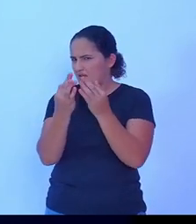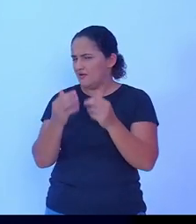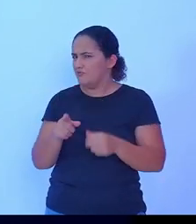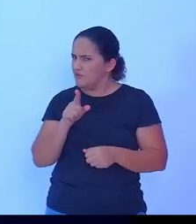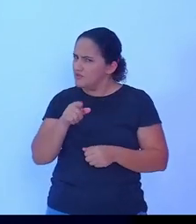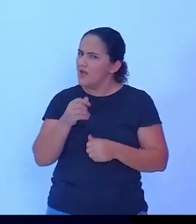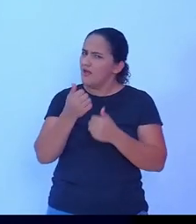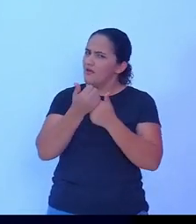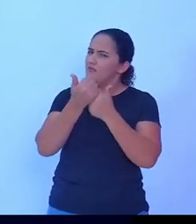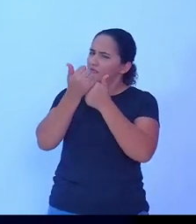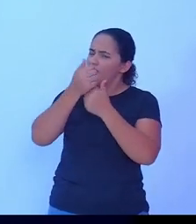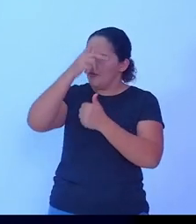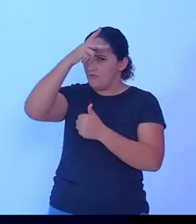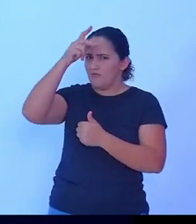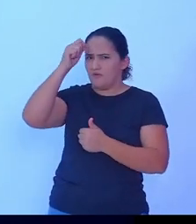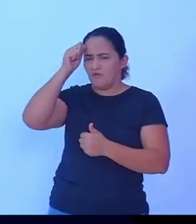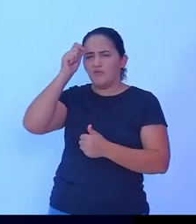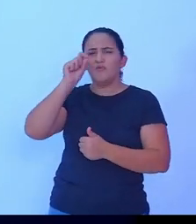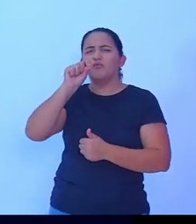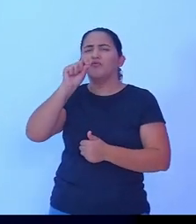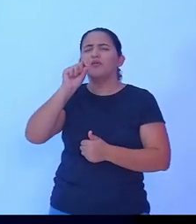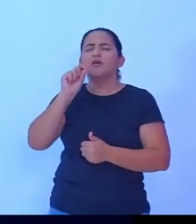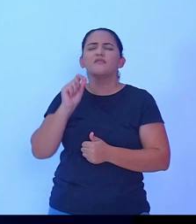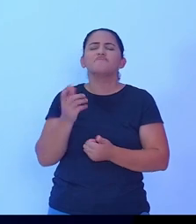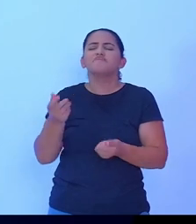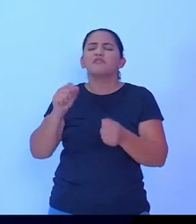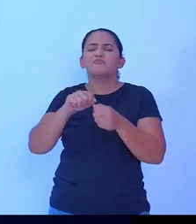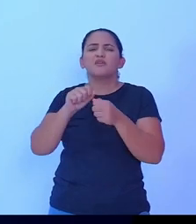na agricultura familiar?